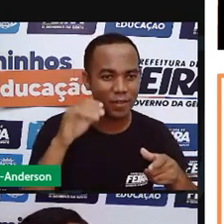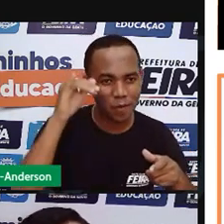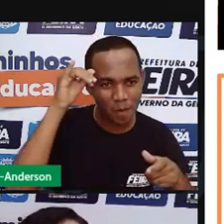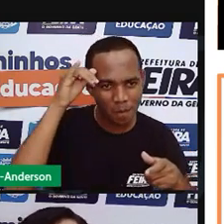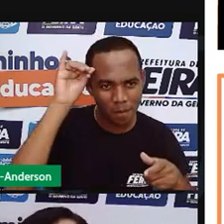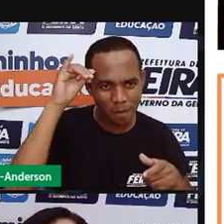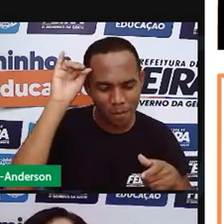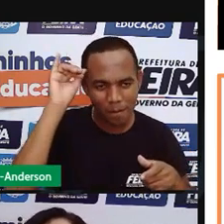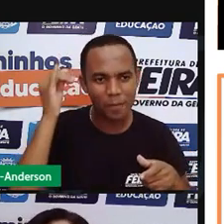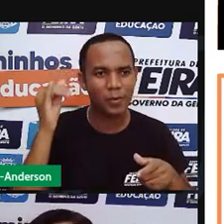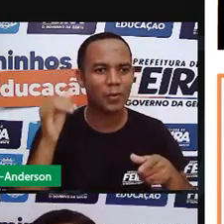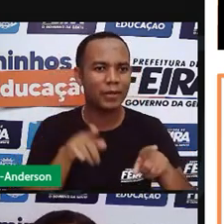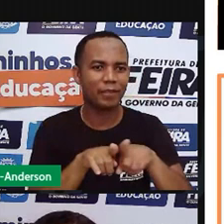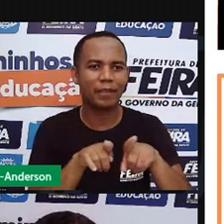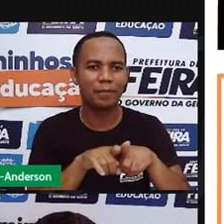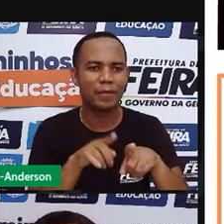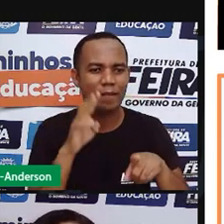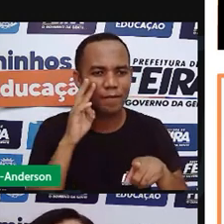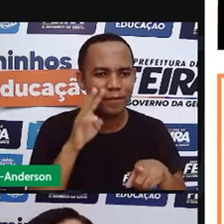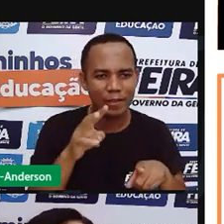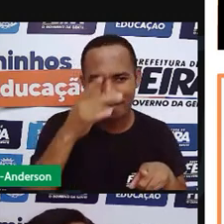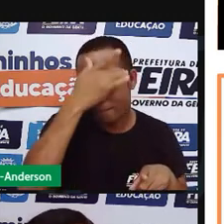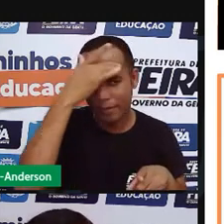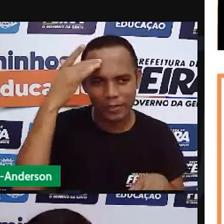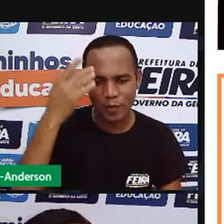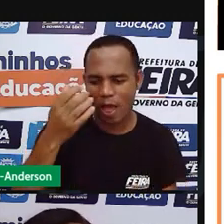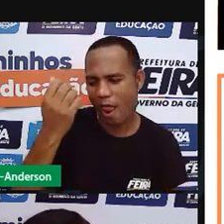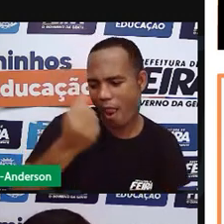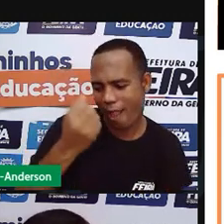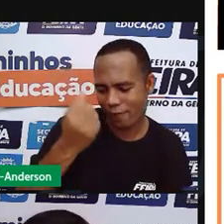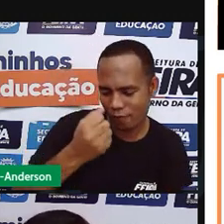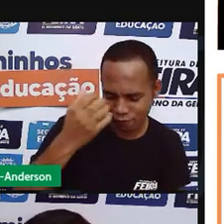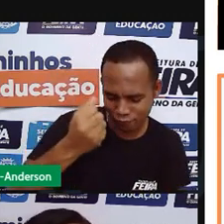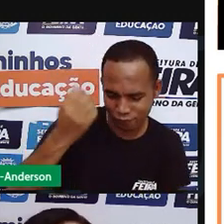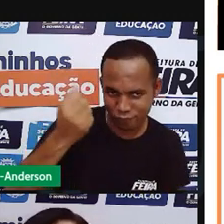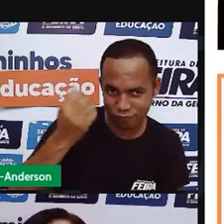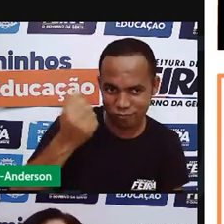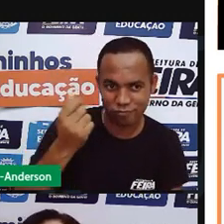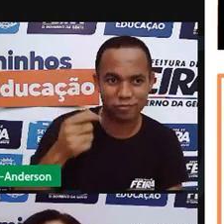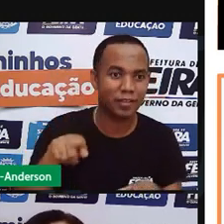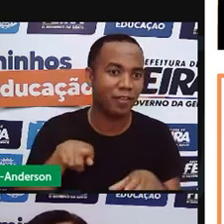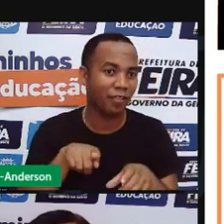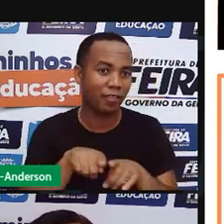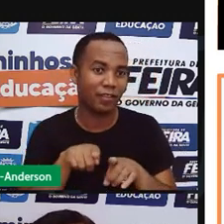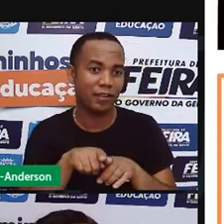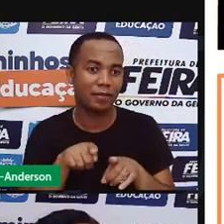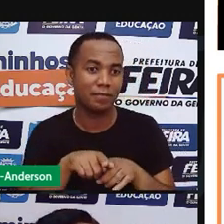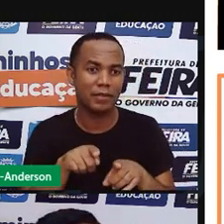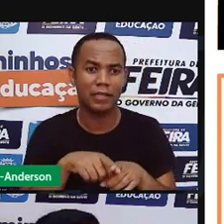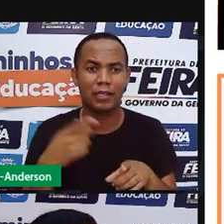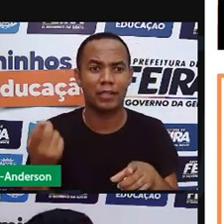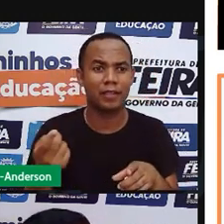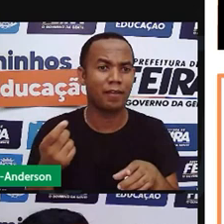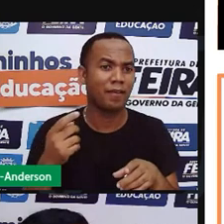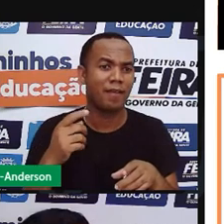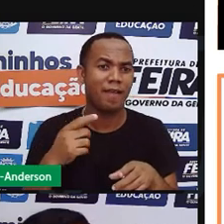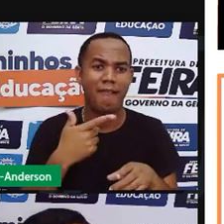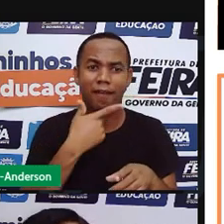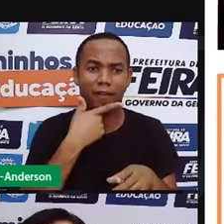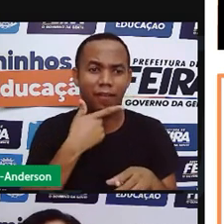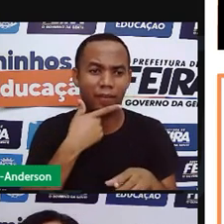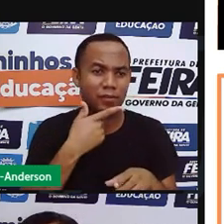vê que as pessoas retiram o leite, ordenhando a fêmea e faz um queijo, faz uma